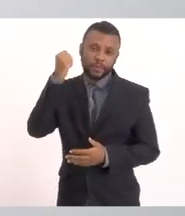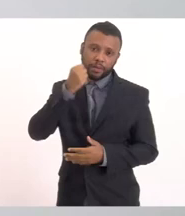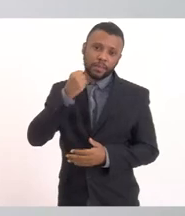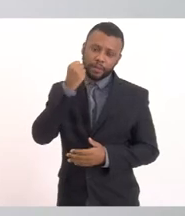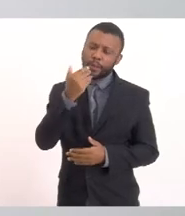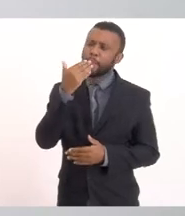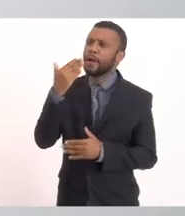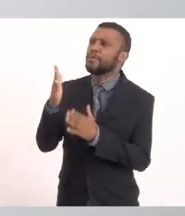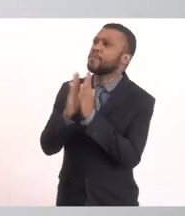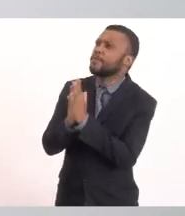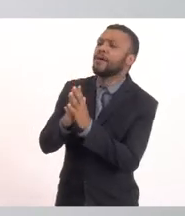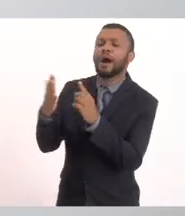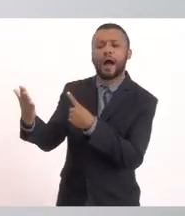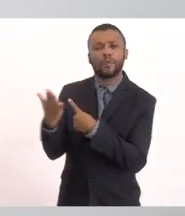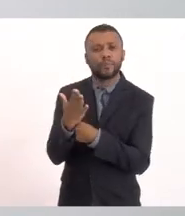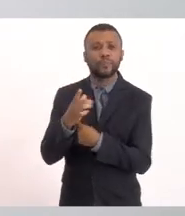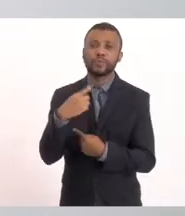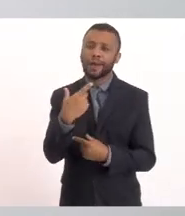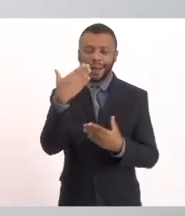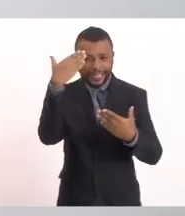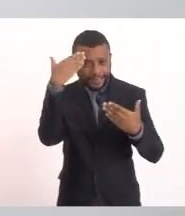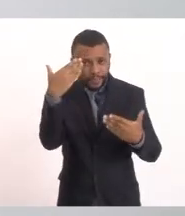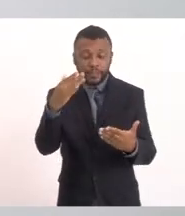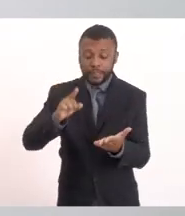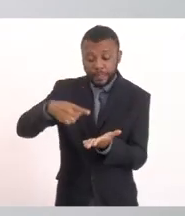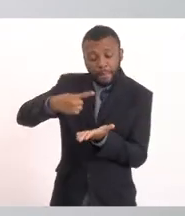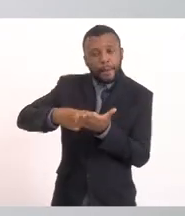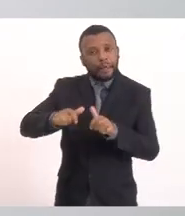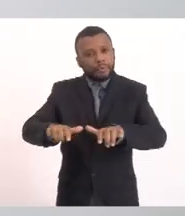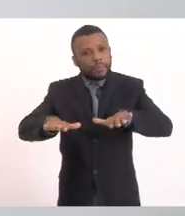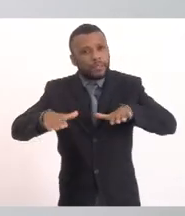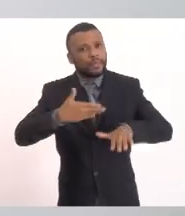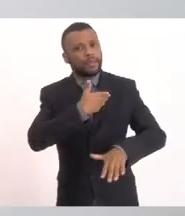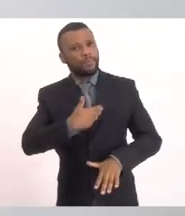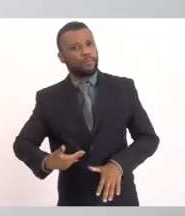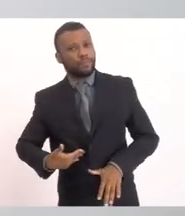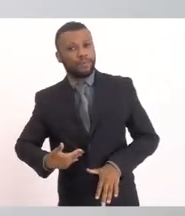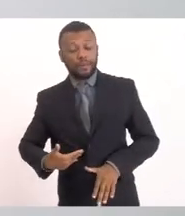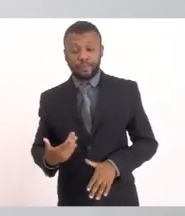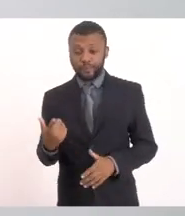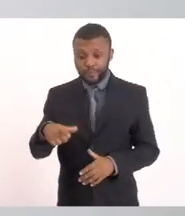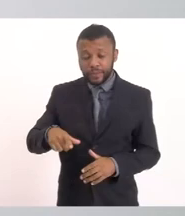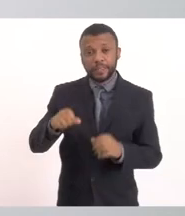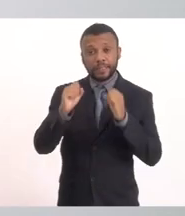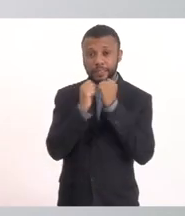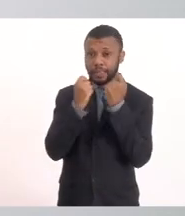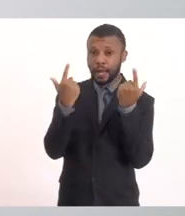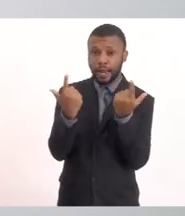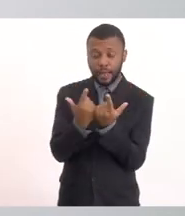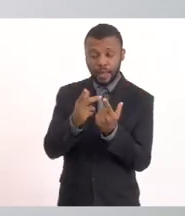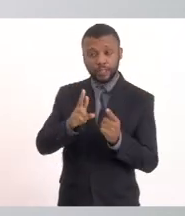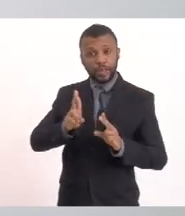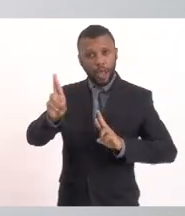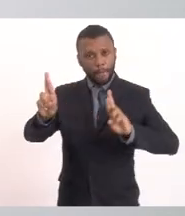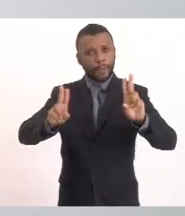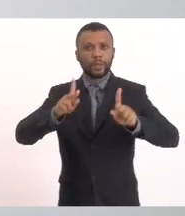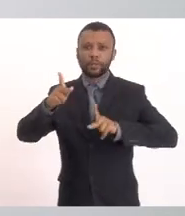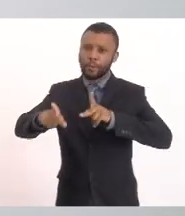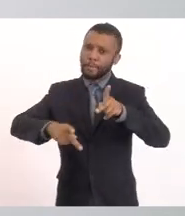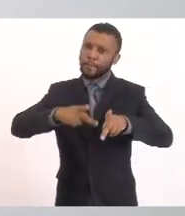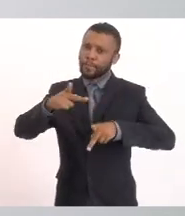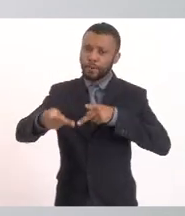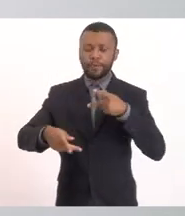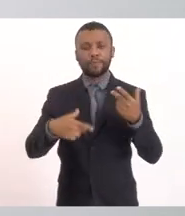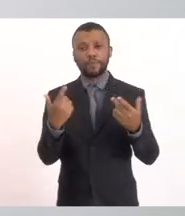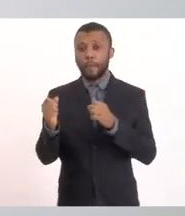muito A chamada Dessa audiência Pública Nesta casa Que nos representa É uma casa O